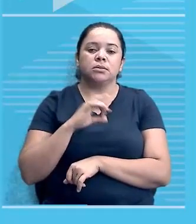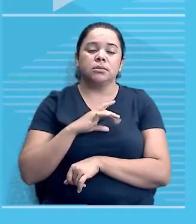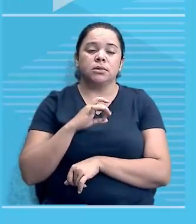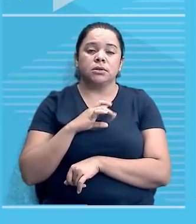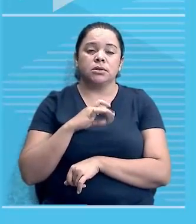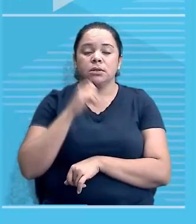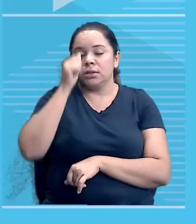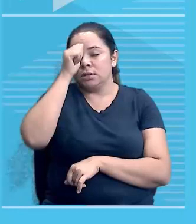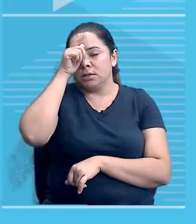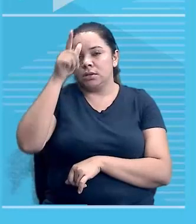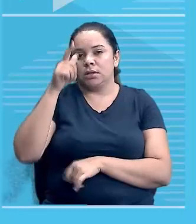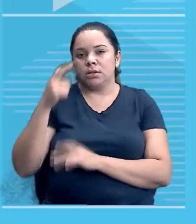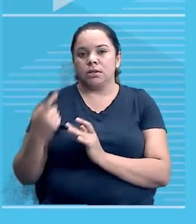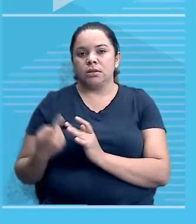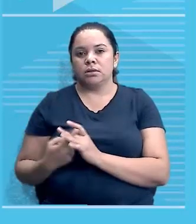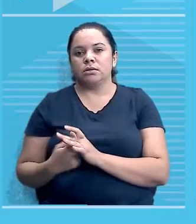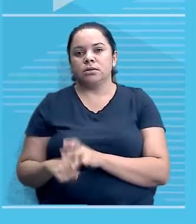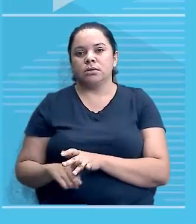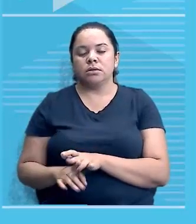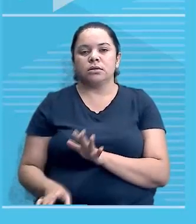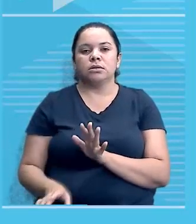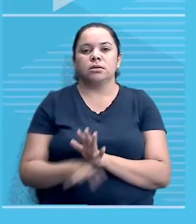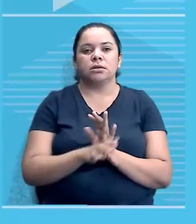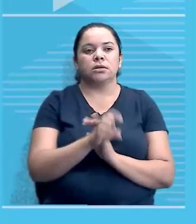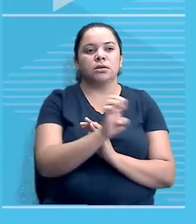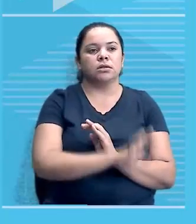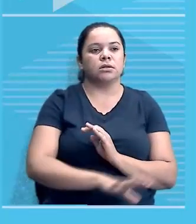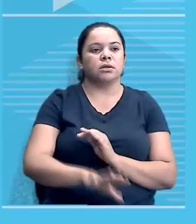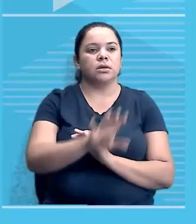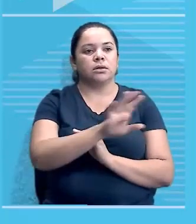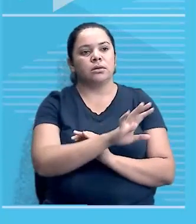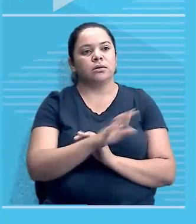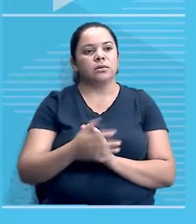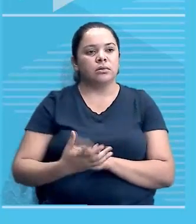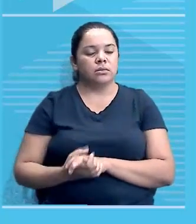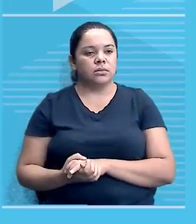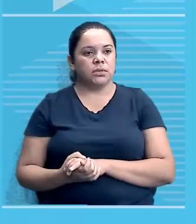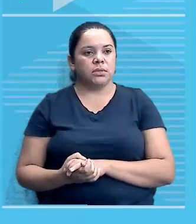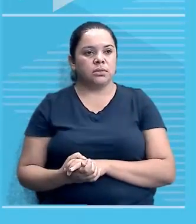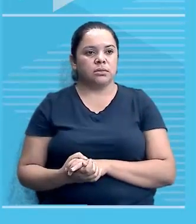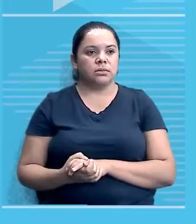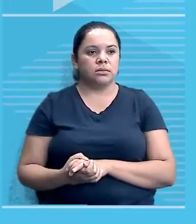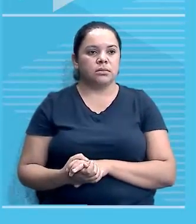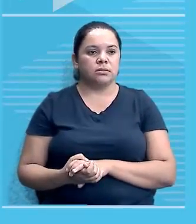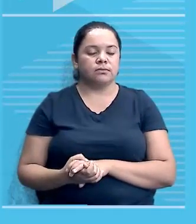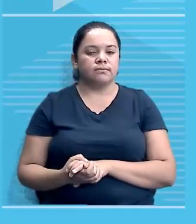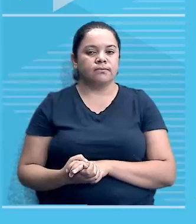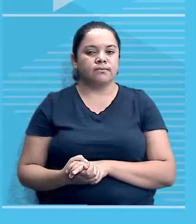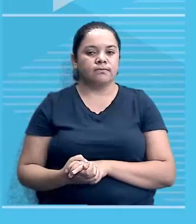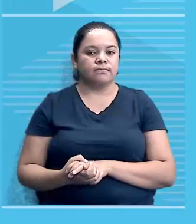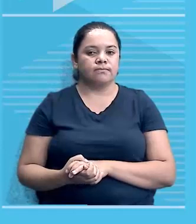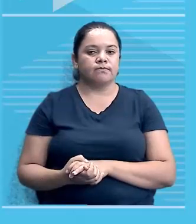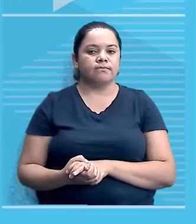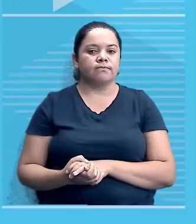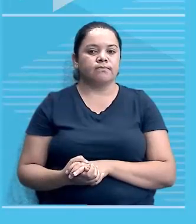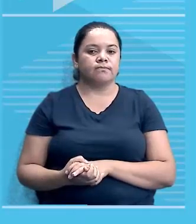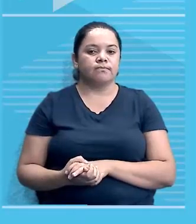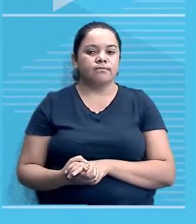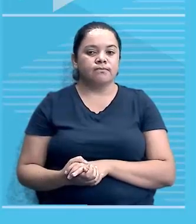chegassem até a Europa. Europa fragilizada logo após a Segunda Guerra Mundial. Então, o Plano Marshall